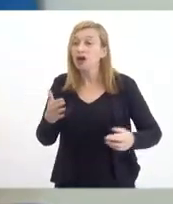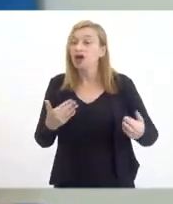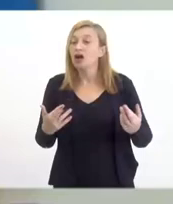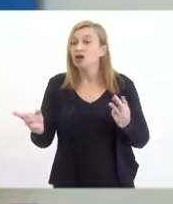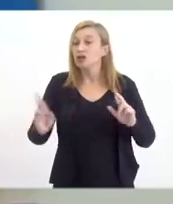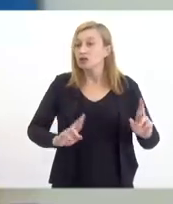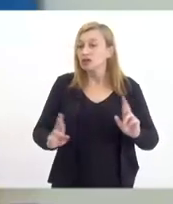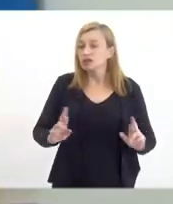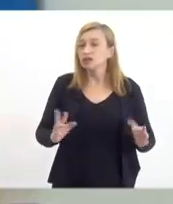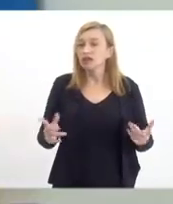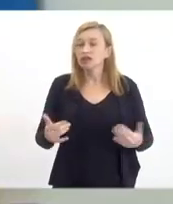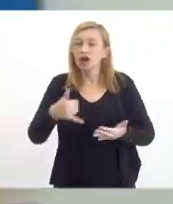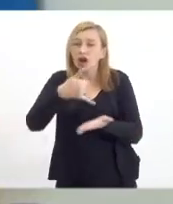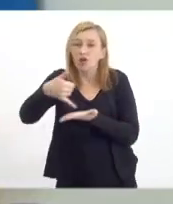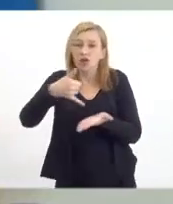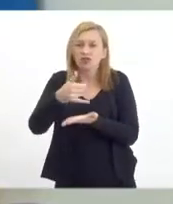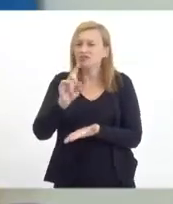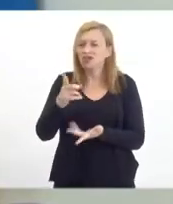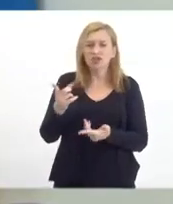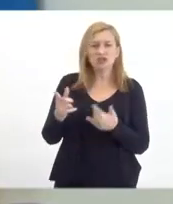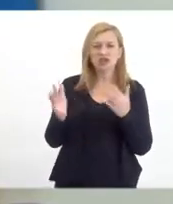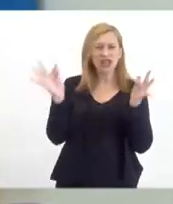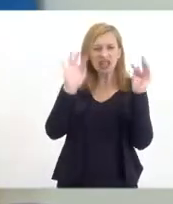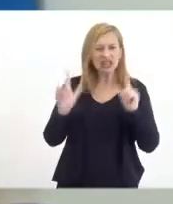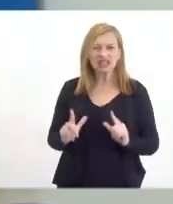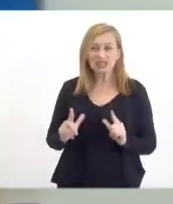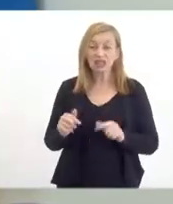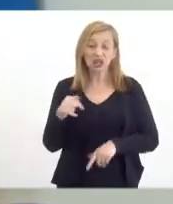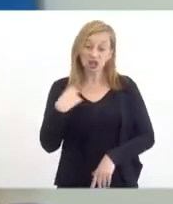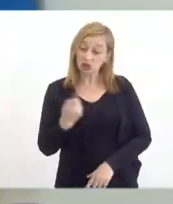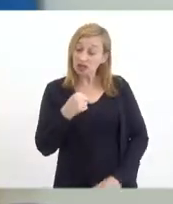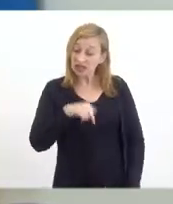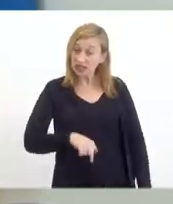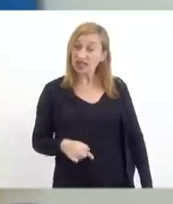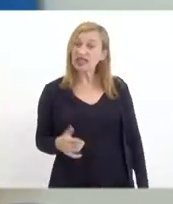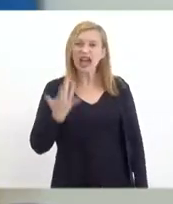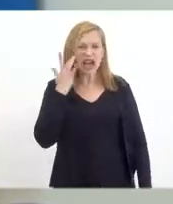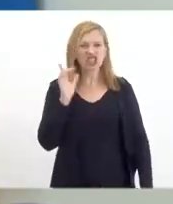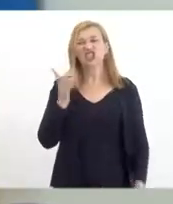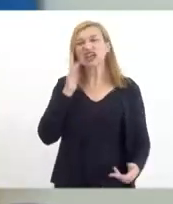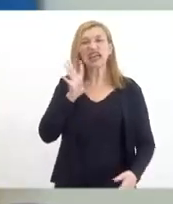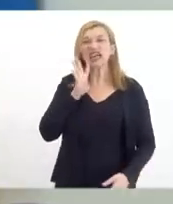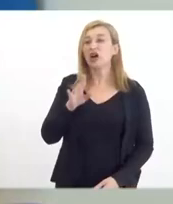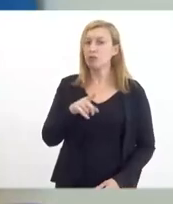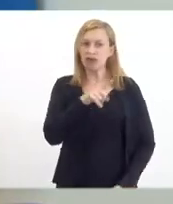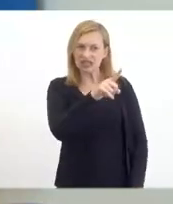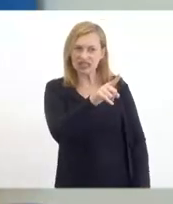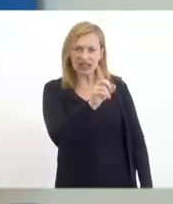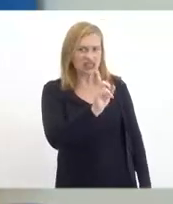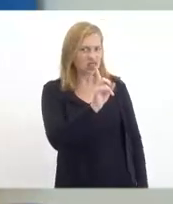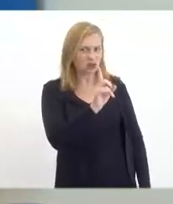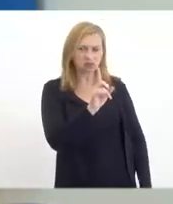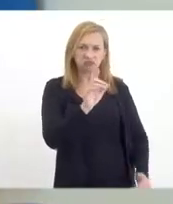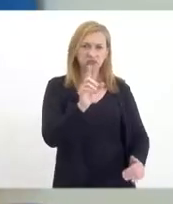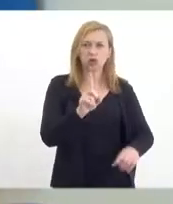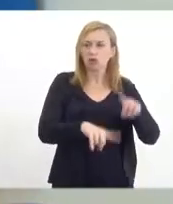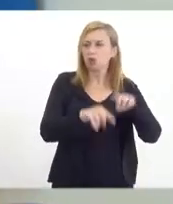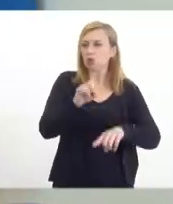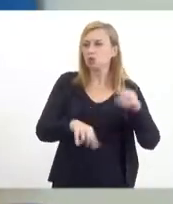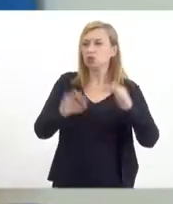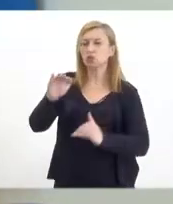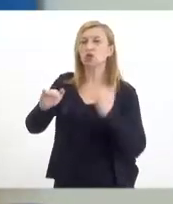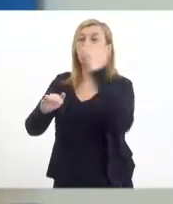elas não ficam satisfeitas. A gente aqui em terra acha que é legal, bacana, mas elas acham isso um subproduto. Por isso que elas